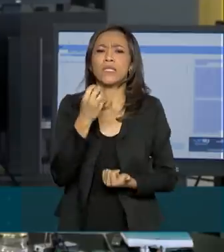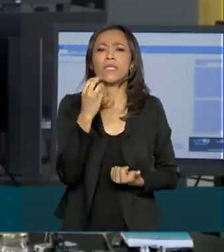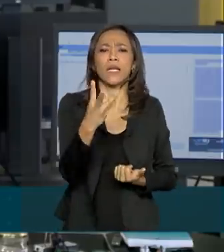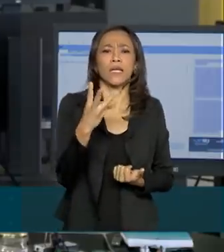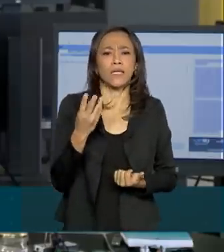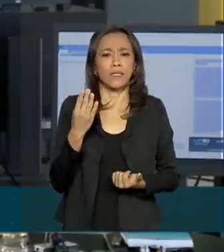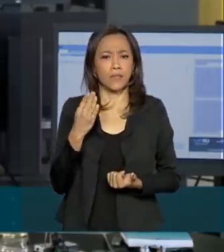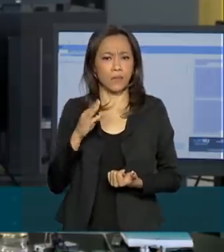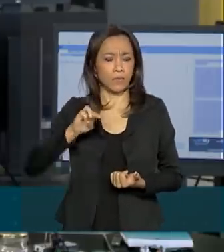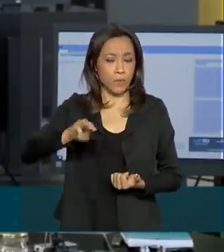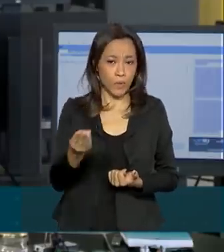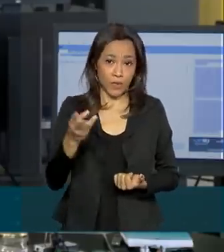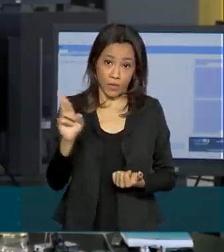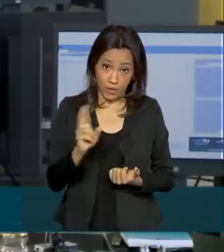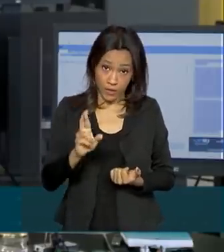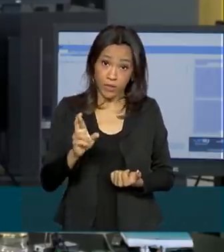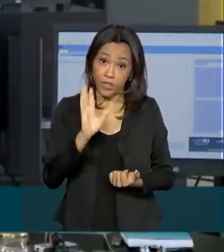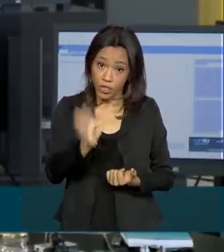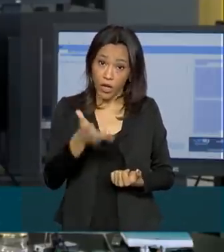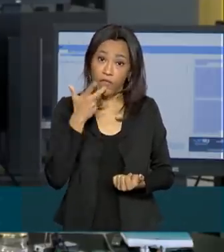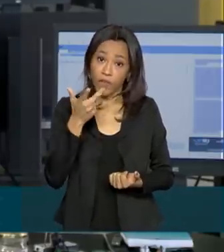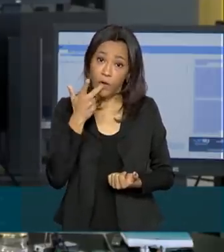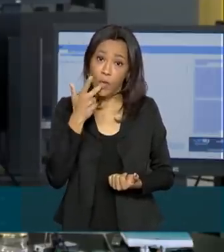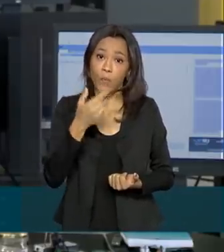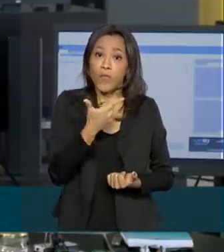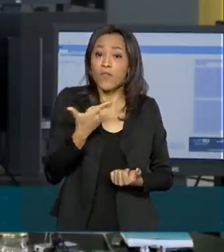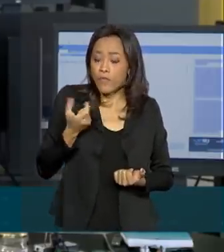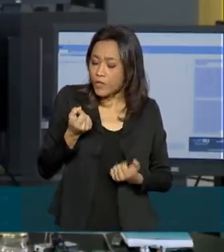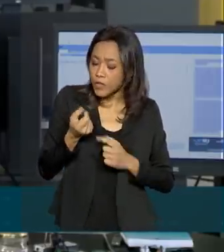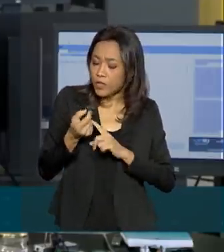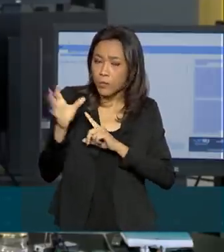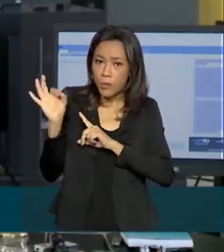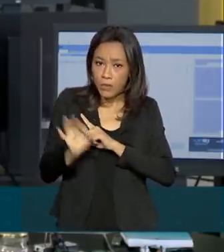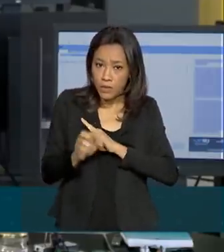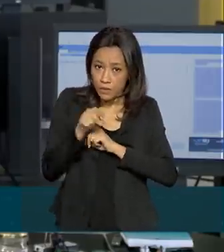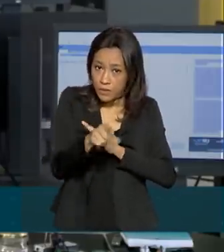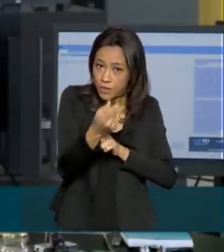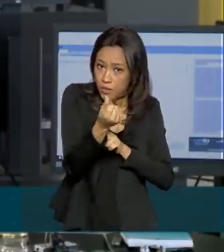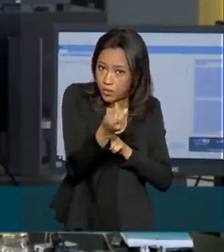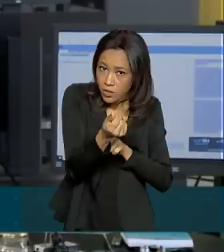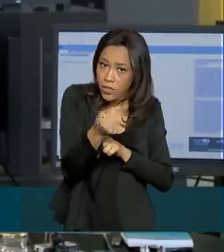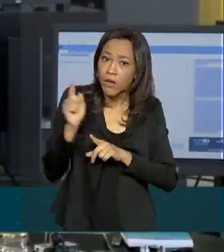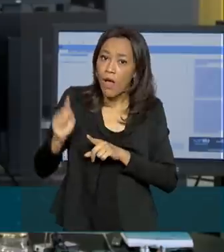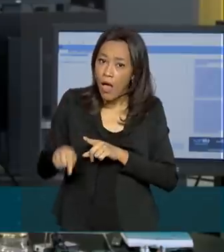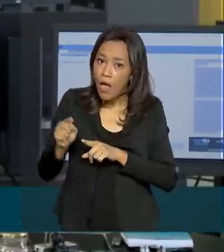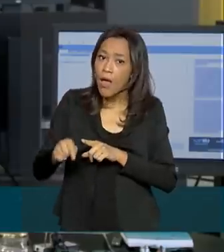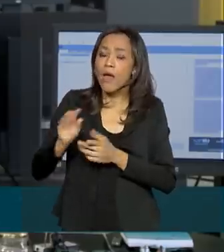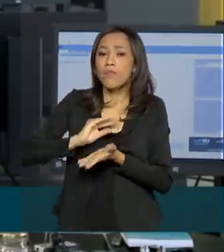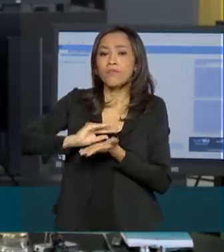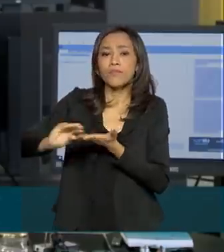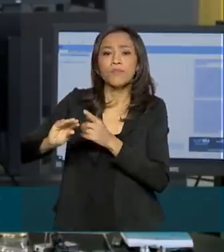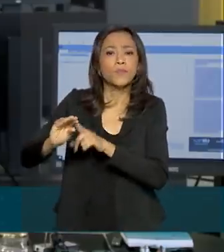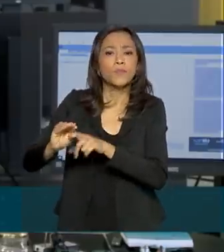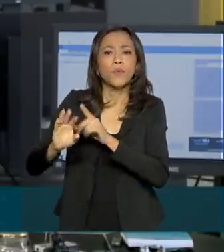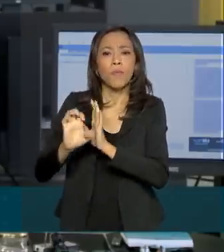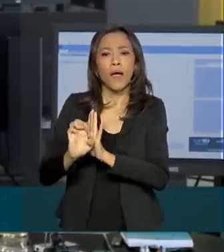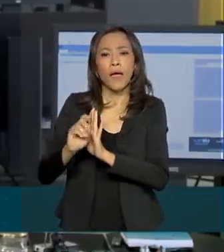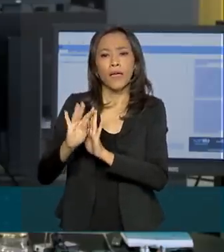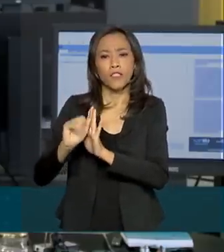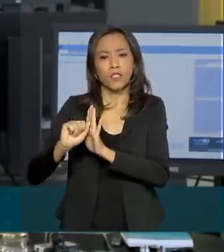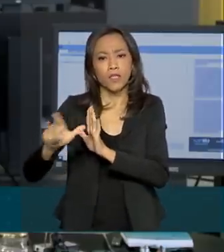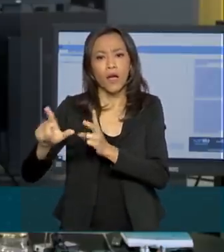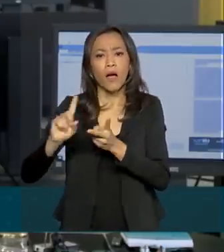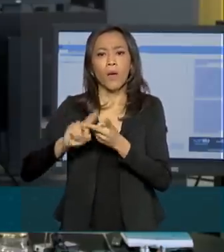para estados e municípios, como você falou. 20% desse valor será destinado a editais, chamadas públicas